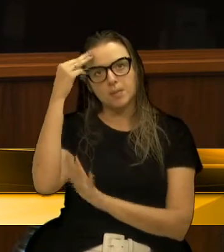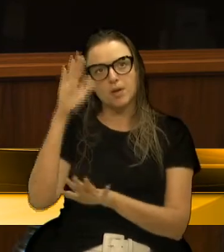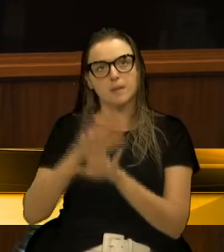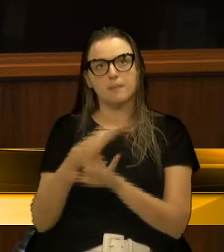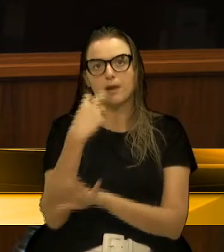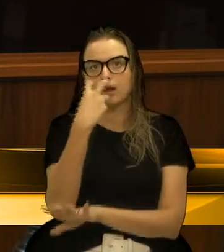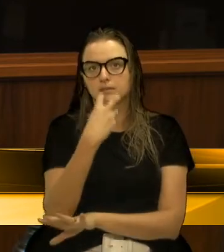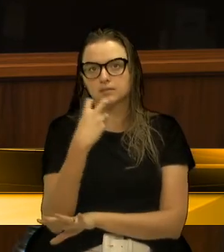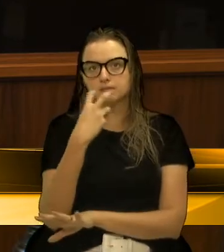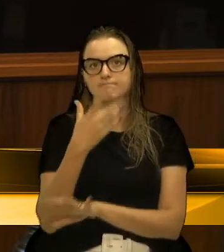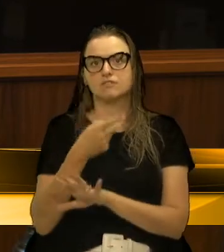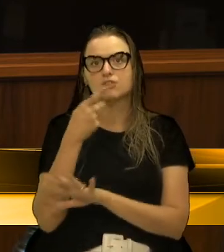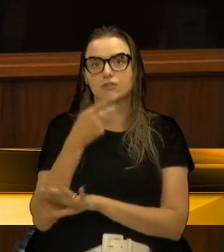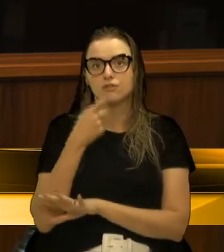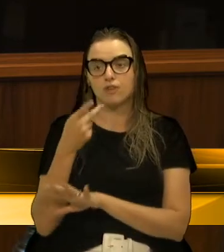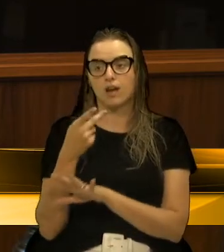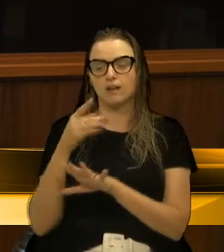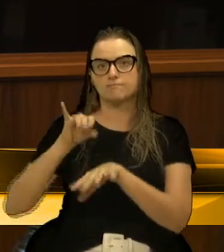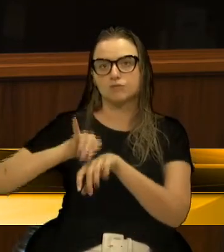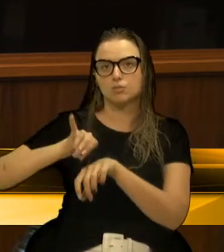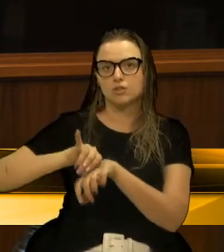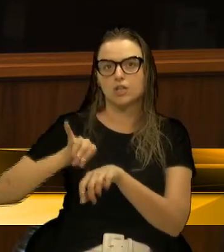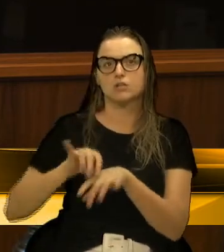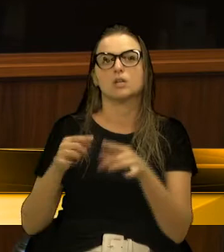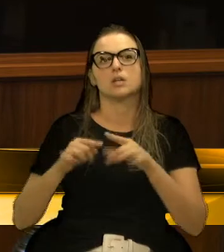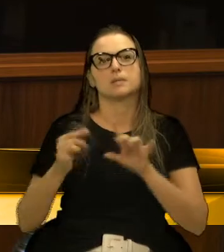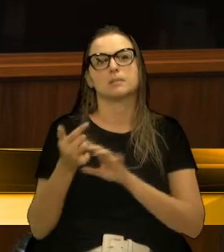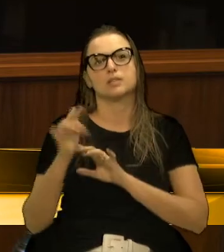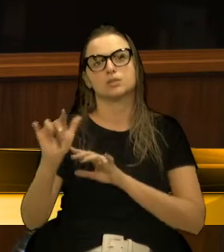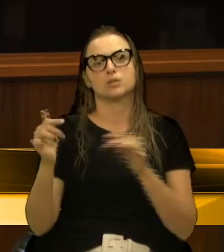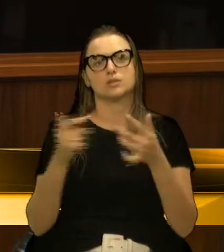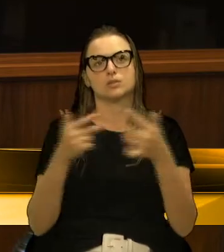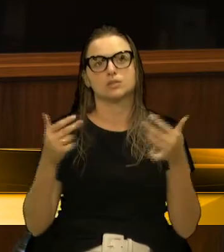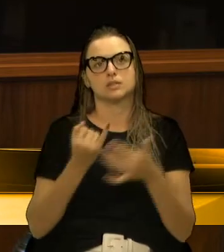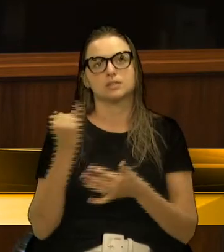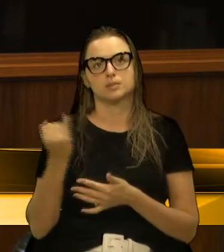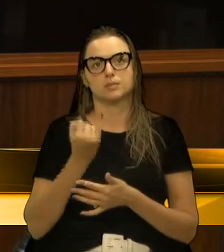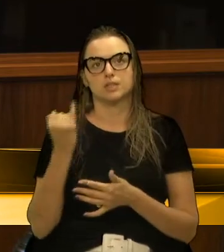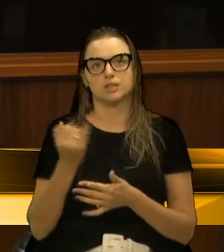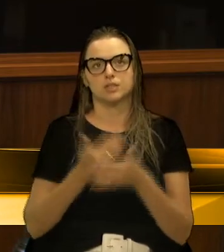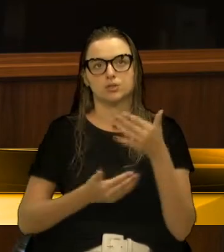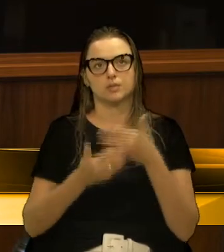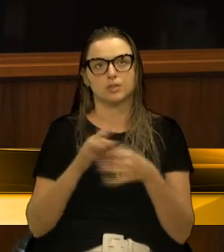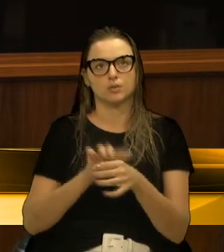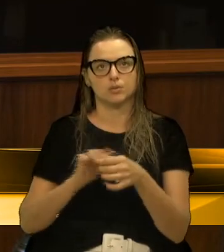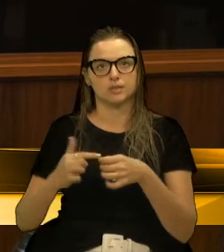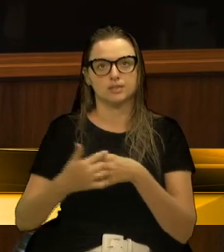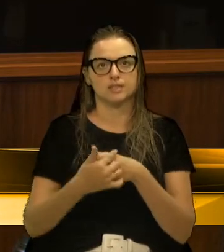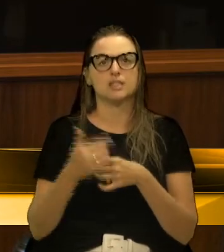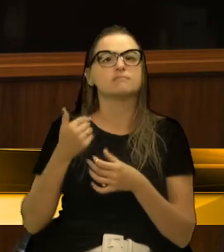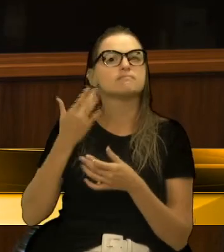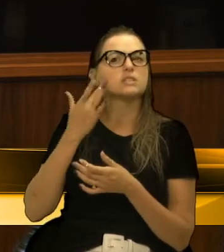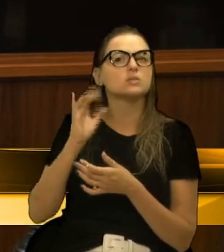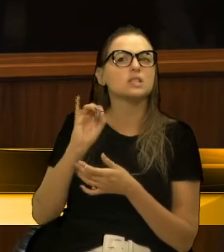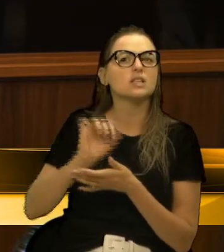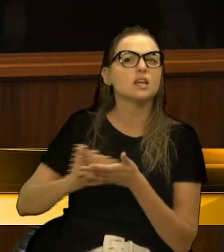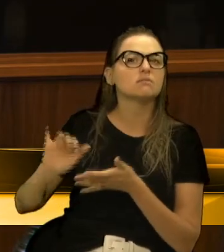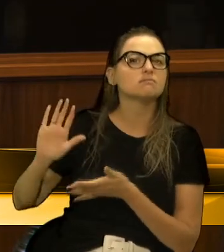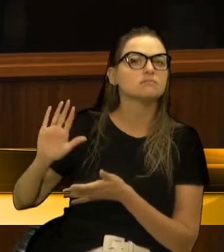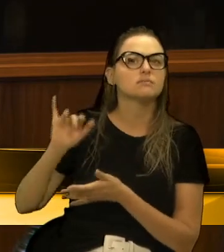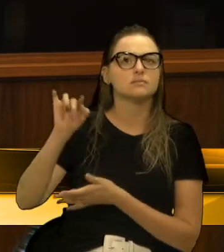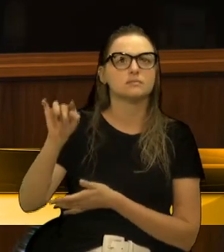que é de objetos, mas outras memórias também que tratam de outros assuntos e que são importantes para a nossa cidade. Eu não sei quem pediu a parte.